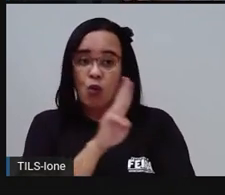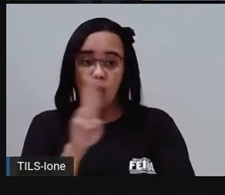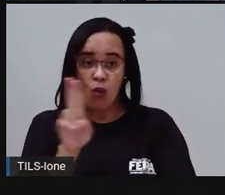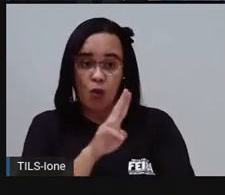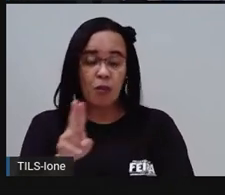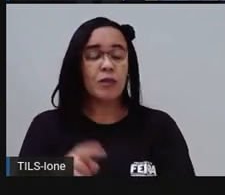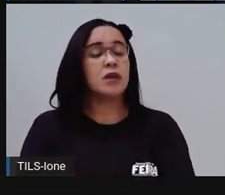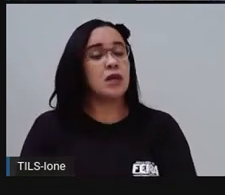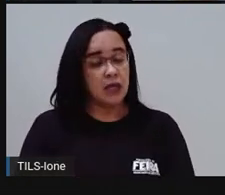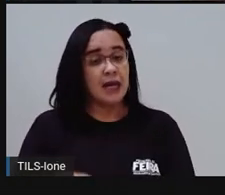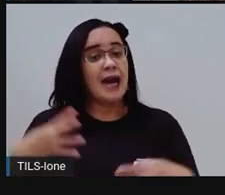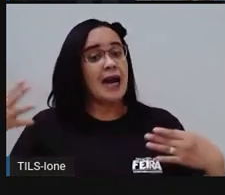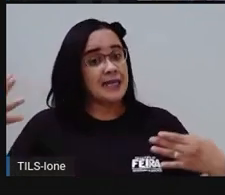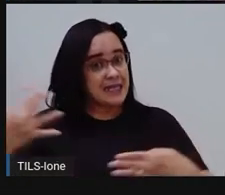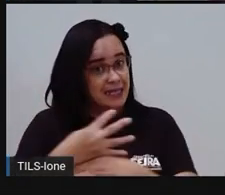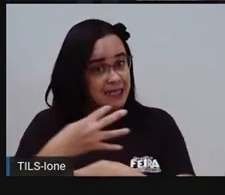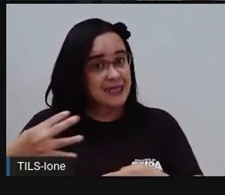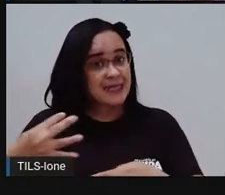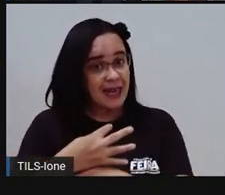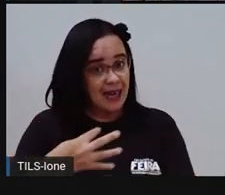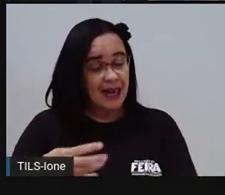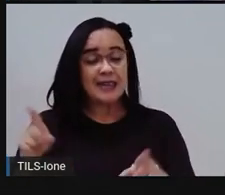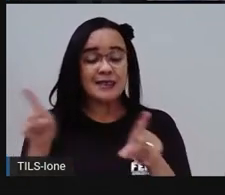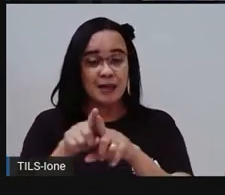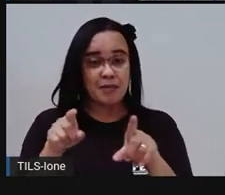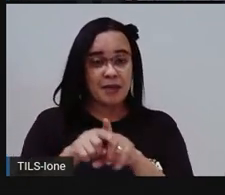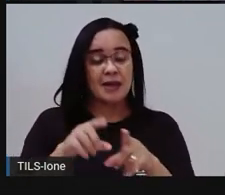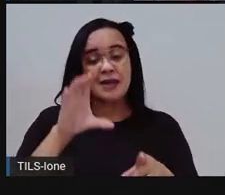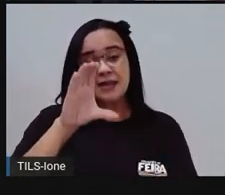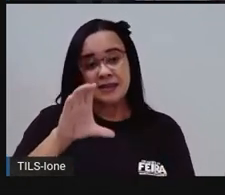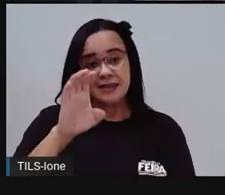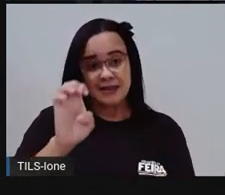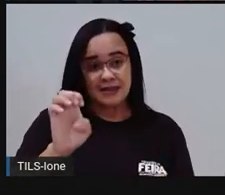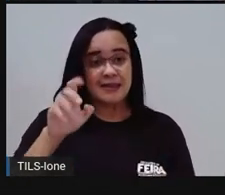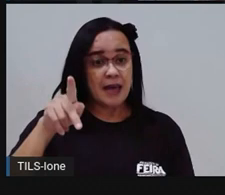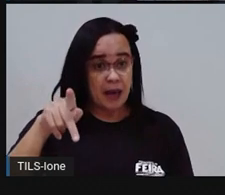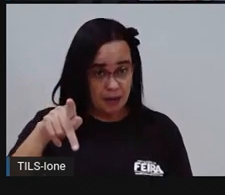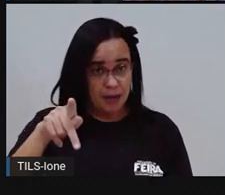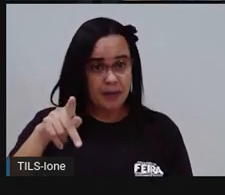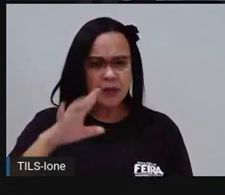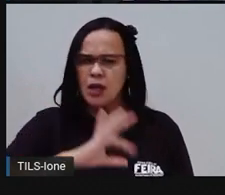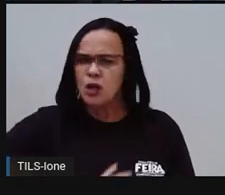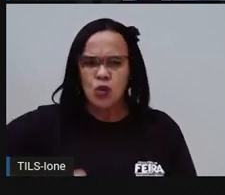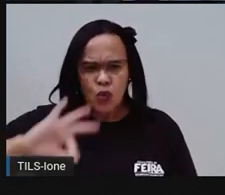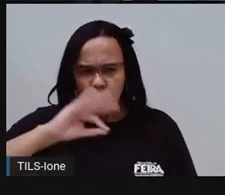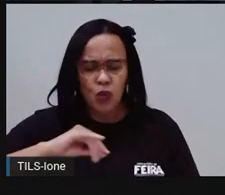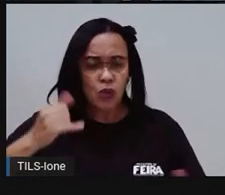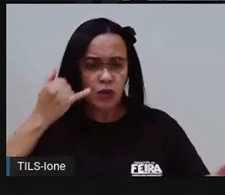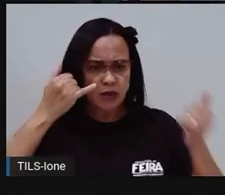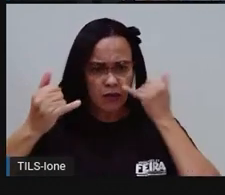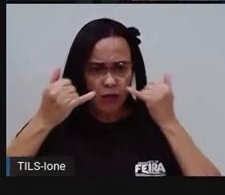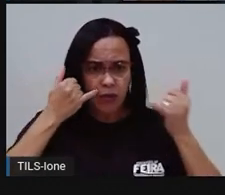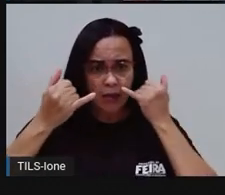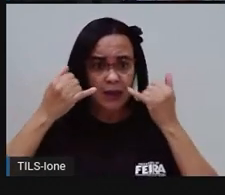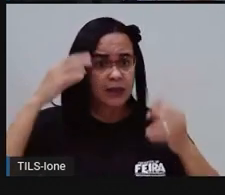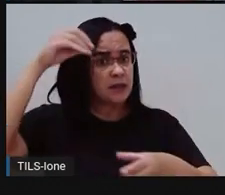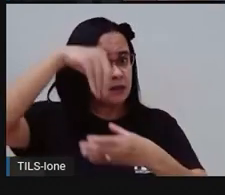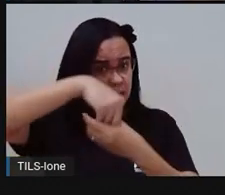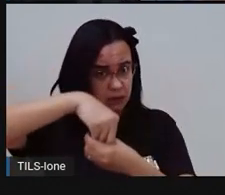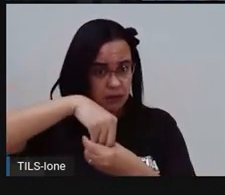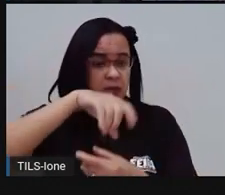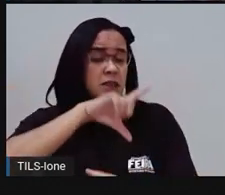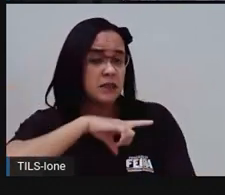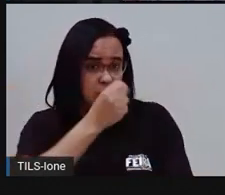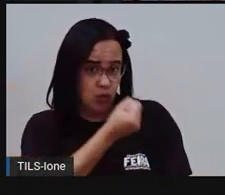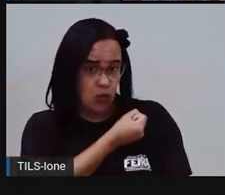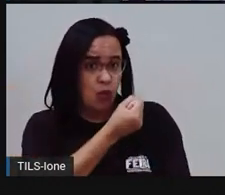cidade, o CEP onde essa casa está, vem todas as informações daquela casa, né? Então a gente percebe os